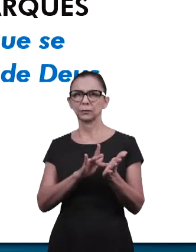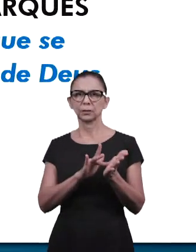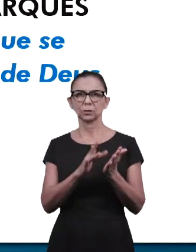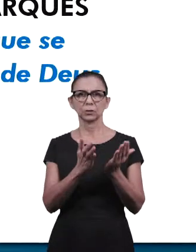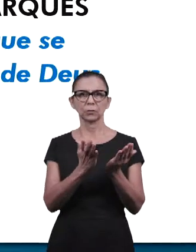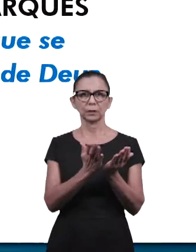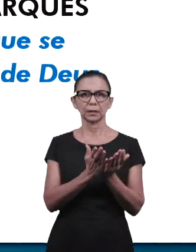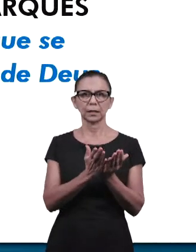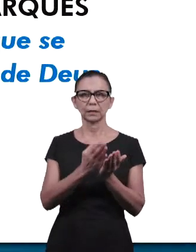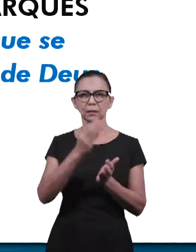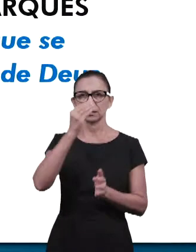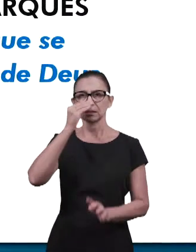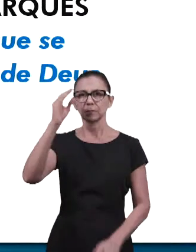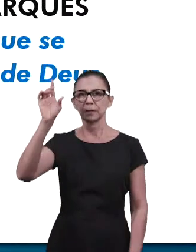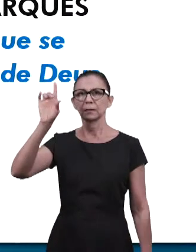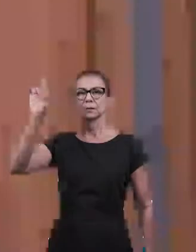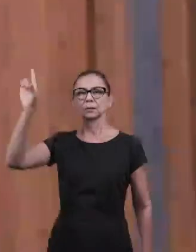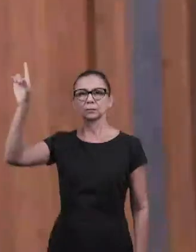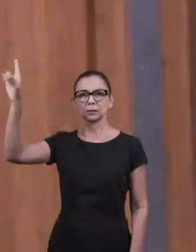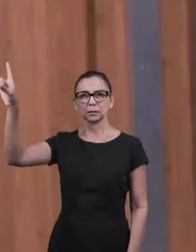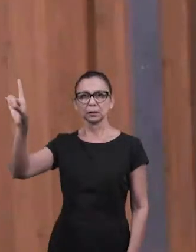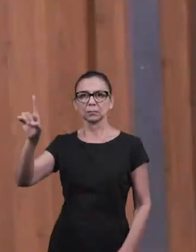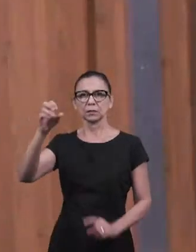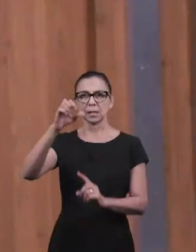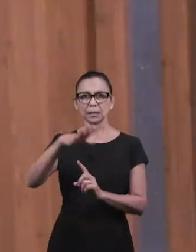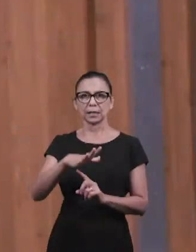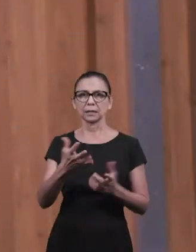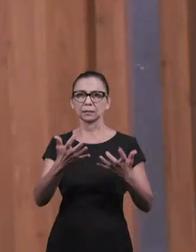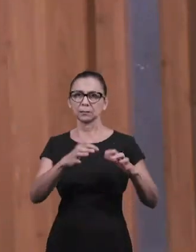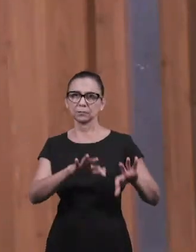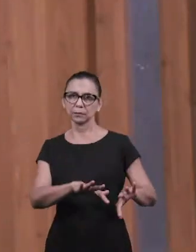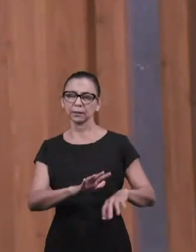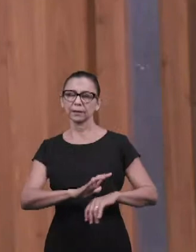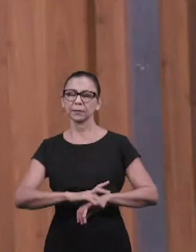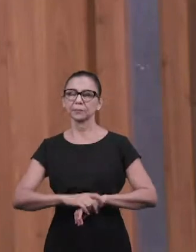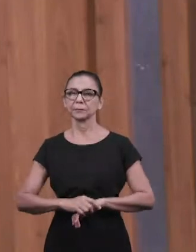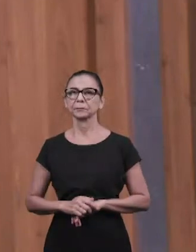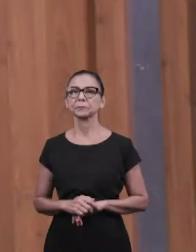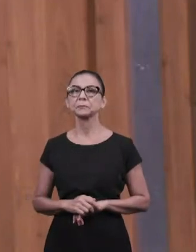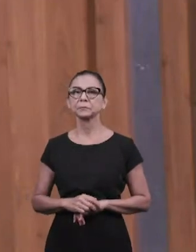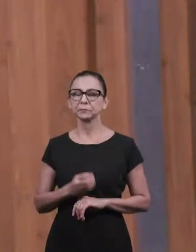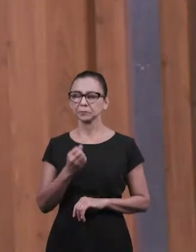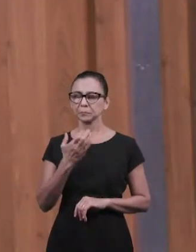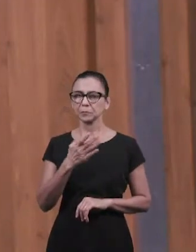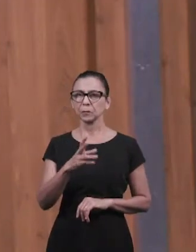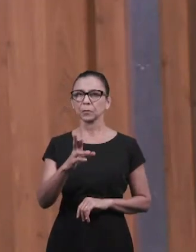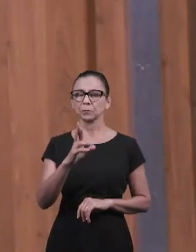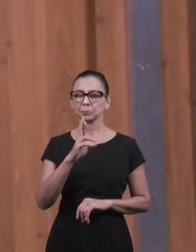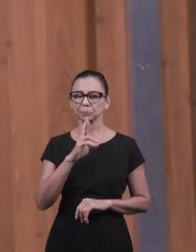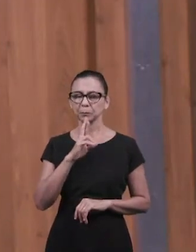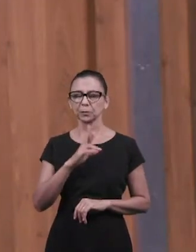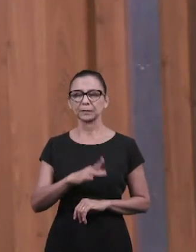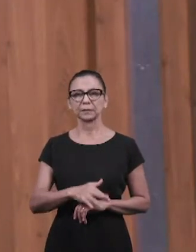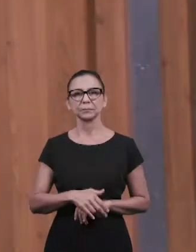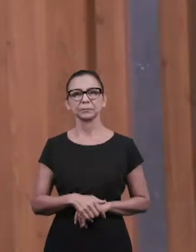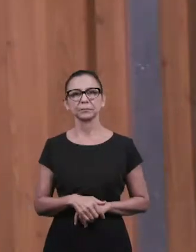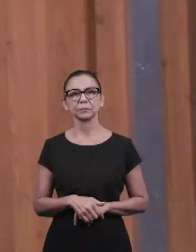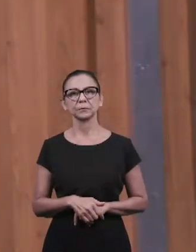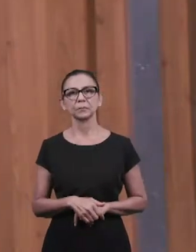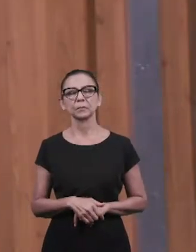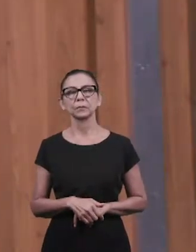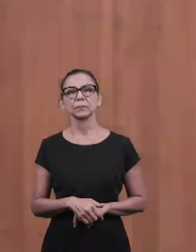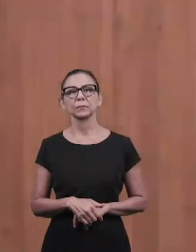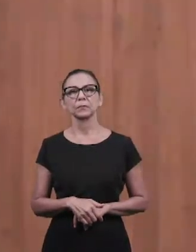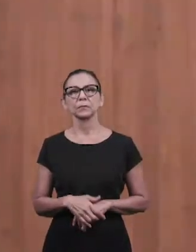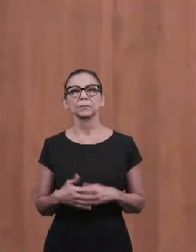e negam o próprio Deus. Muito bem colocado nessa frase, na contribuição enviada pelo nosso irmão, louvado seja o